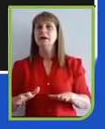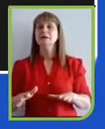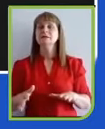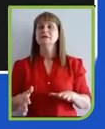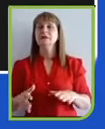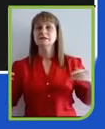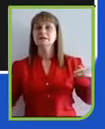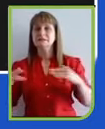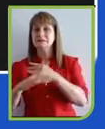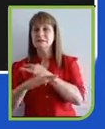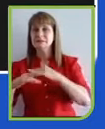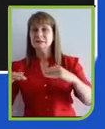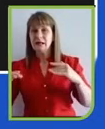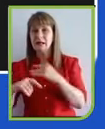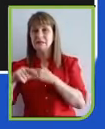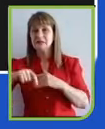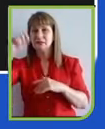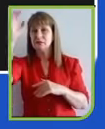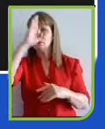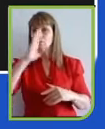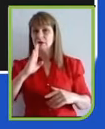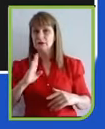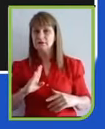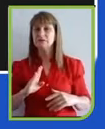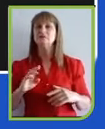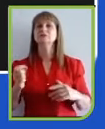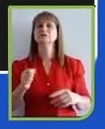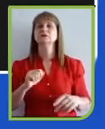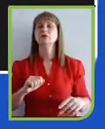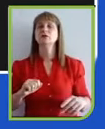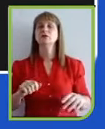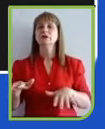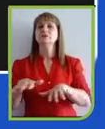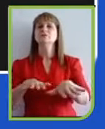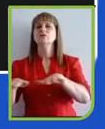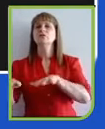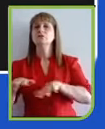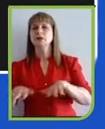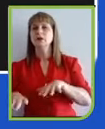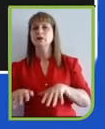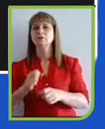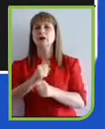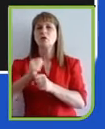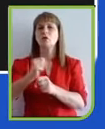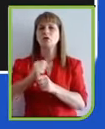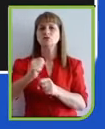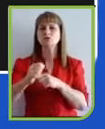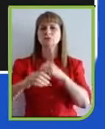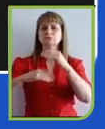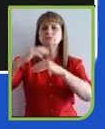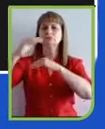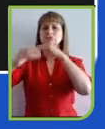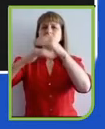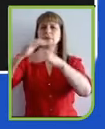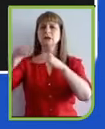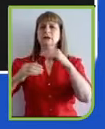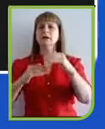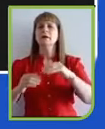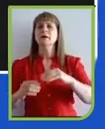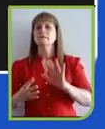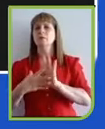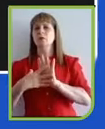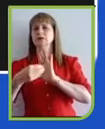por querer construir modelos mais sustentáveis. Isso é muito bom e isso precisará